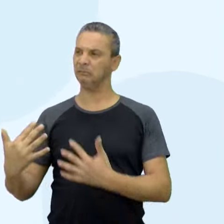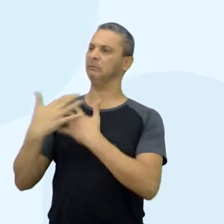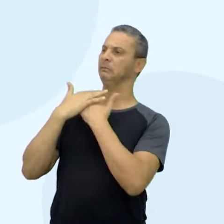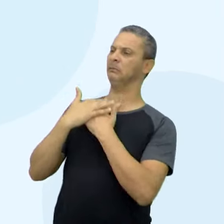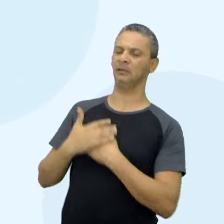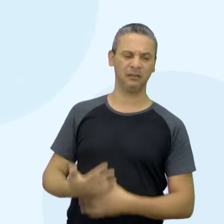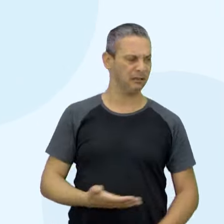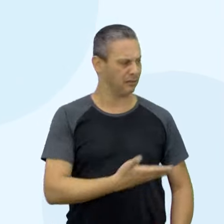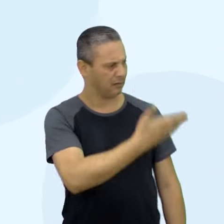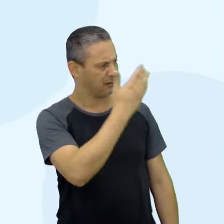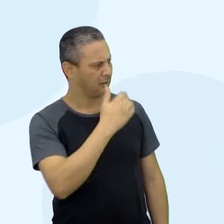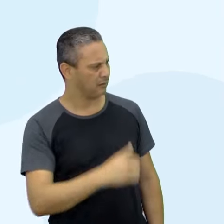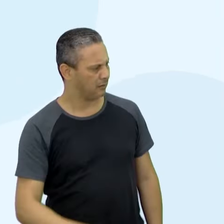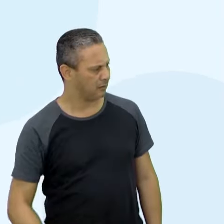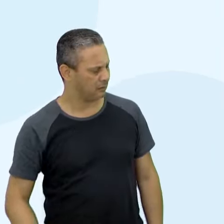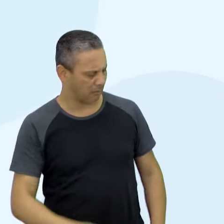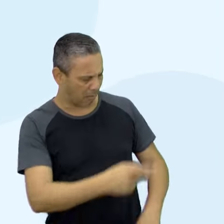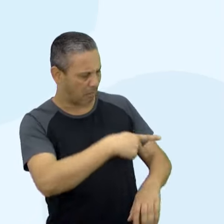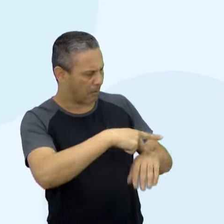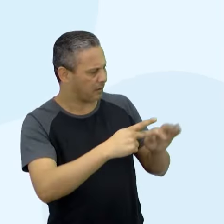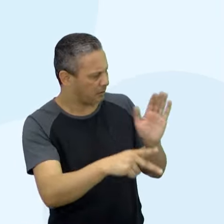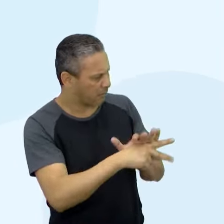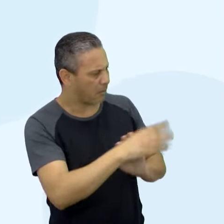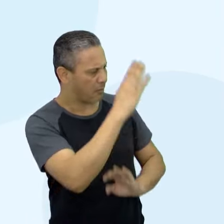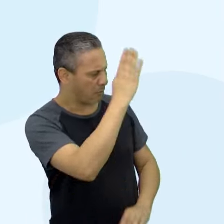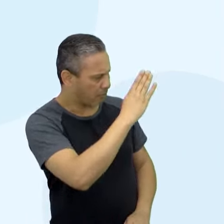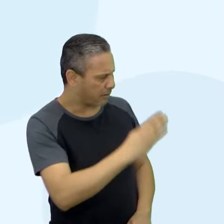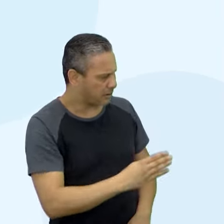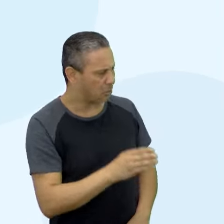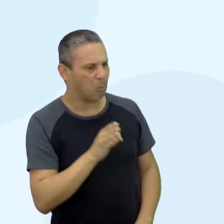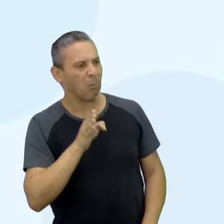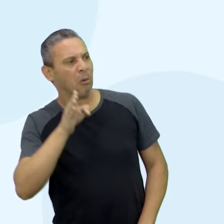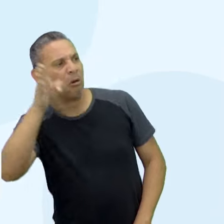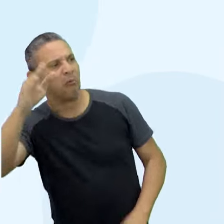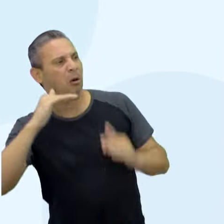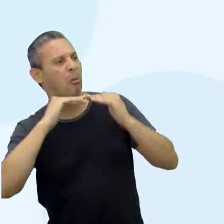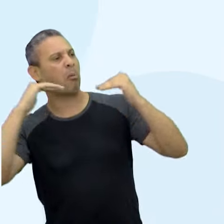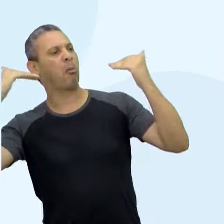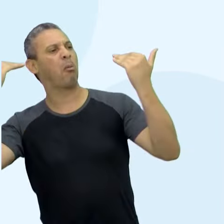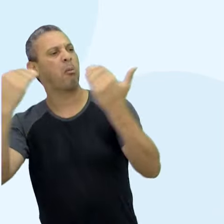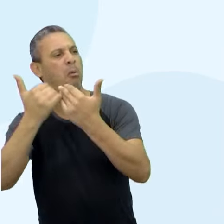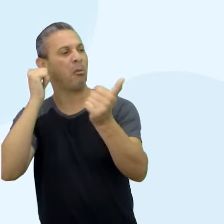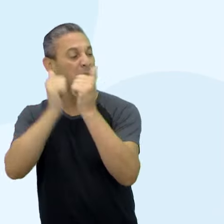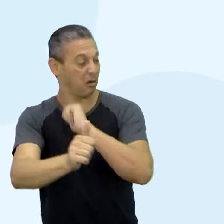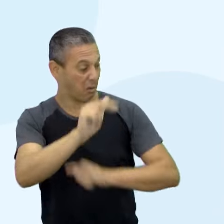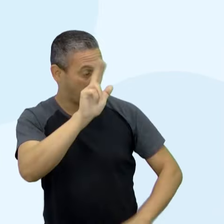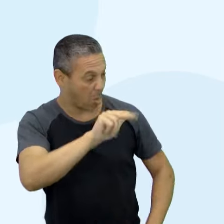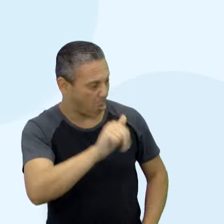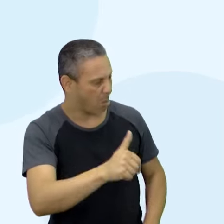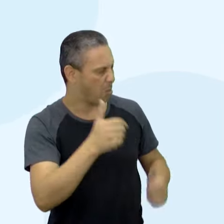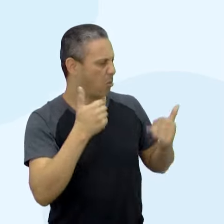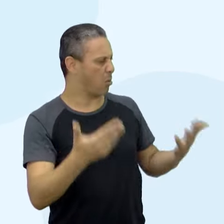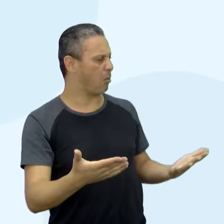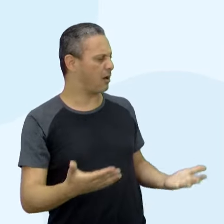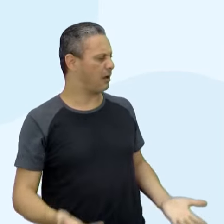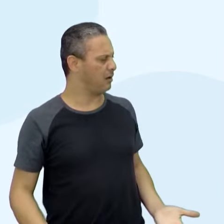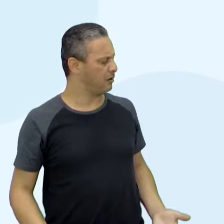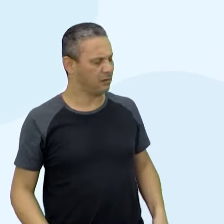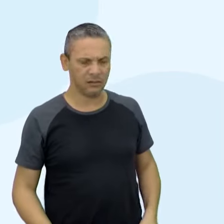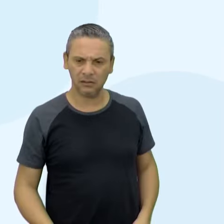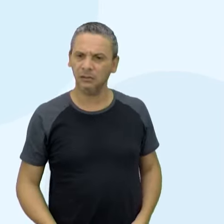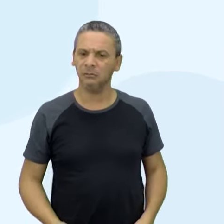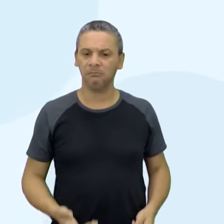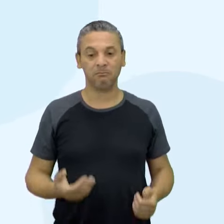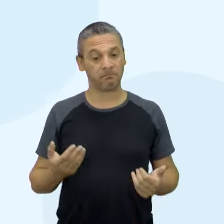fato de eu ser do país do futebol e nunca ter sequer entrado no estádio, numa arena futebolística,